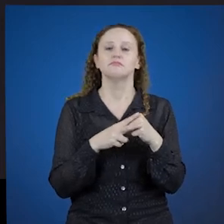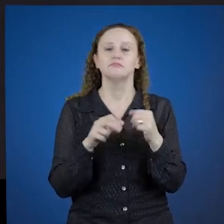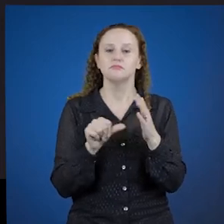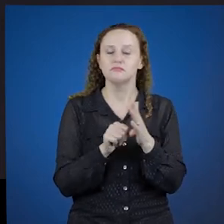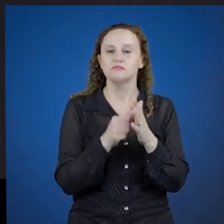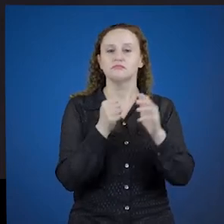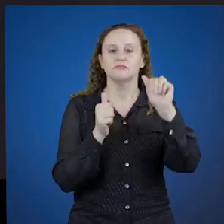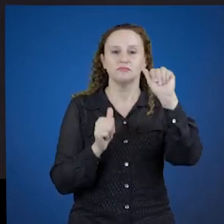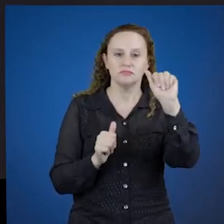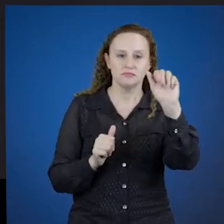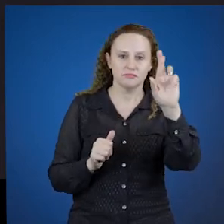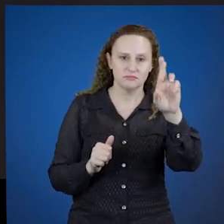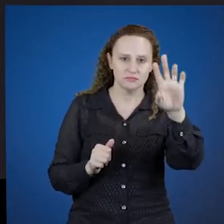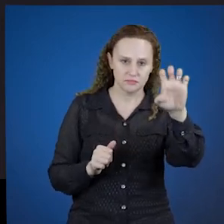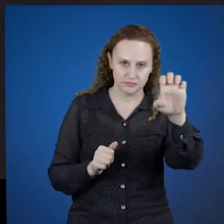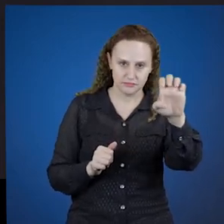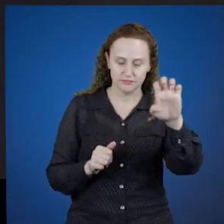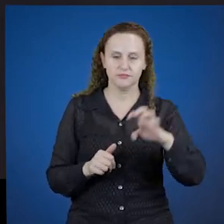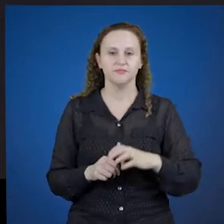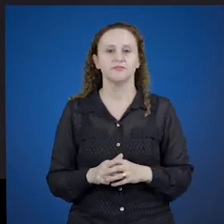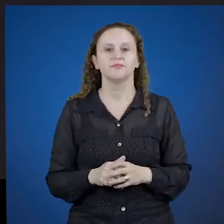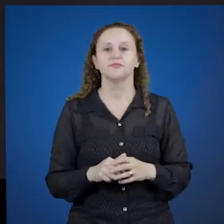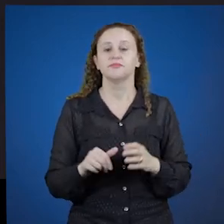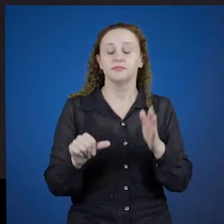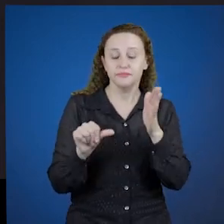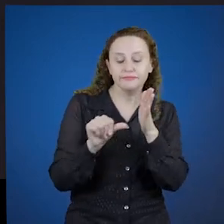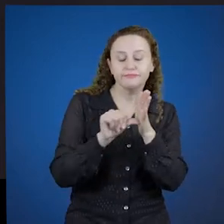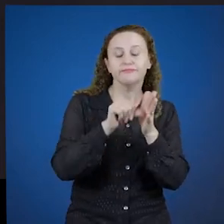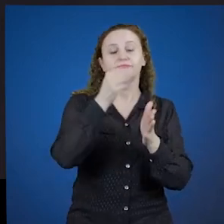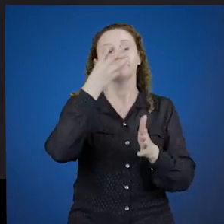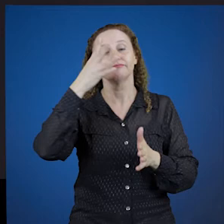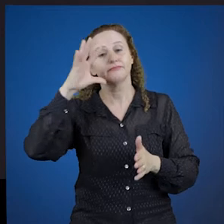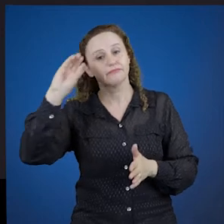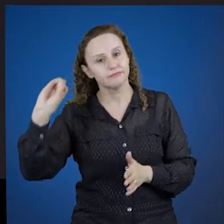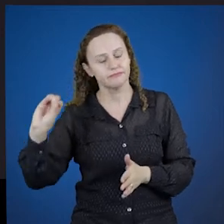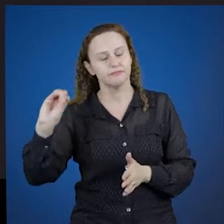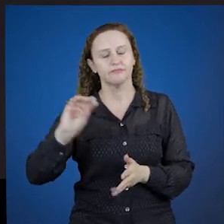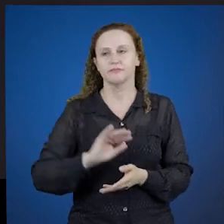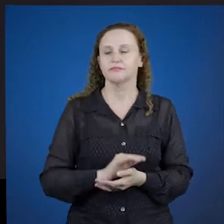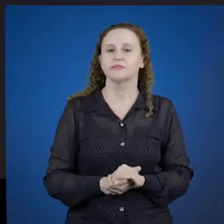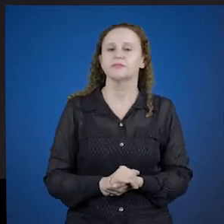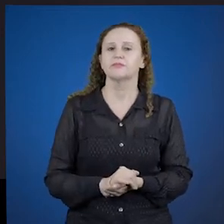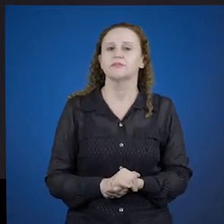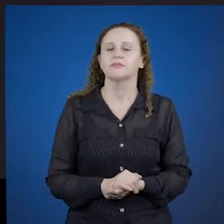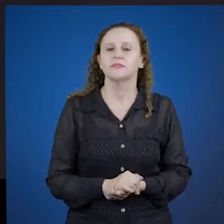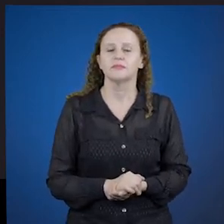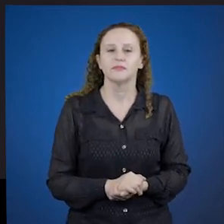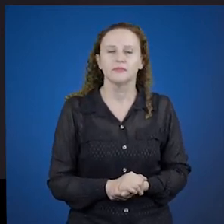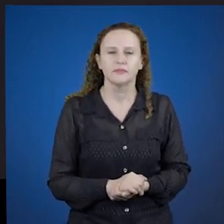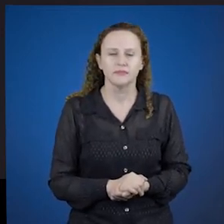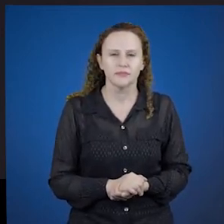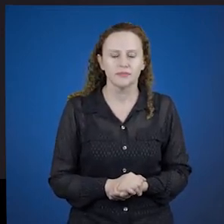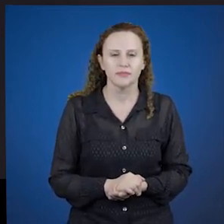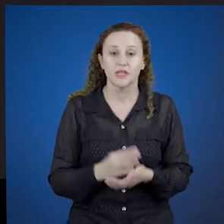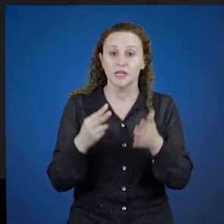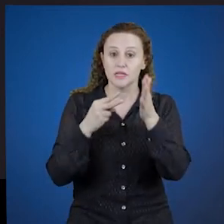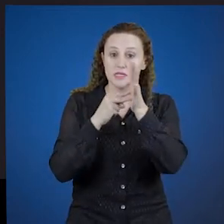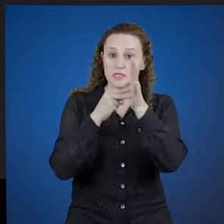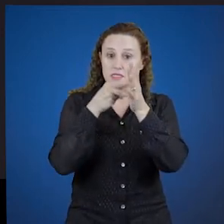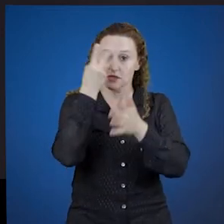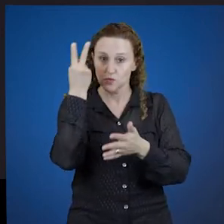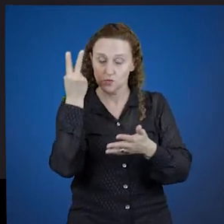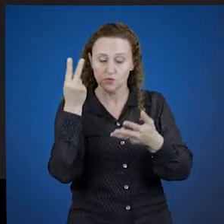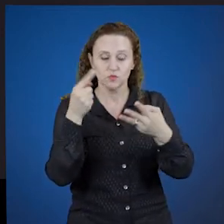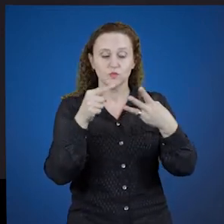conjugação são os terminados em are, primeira conjugação. Verbos de